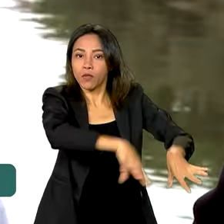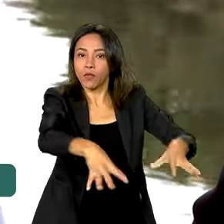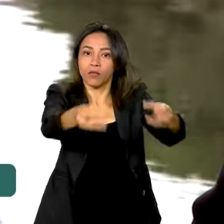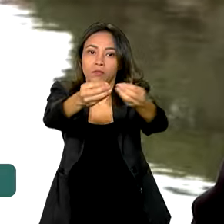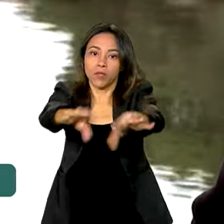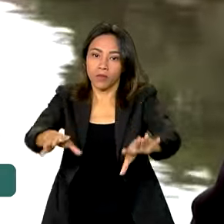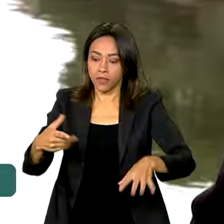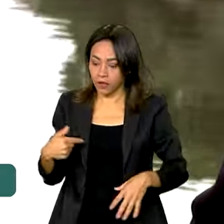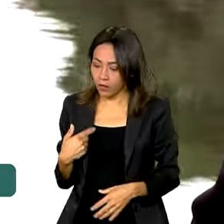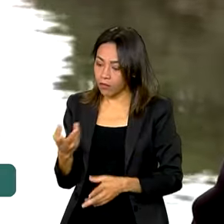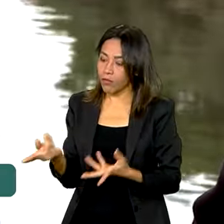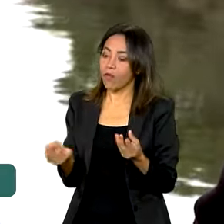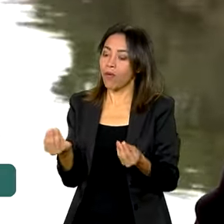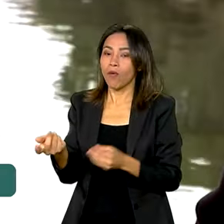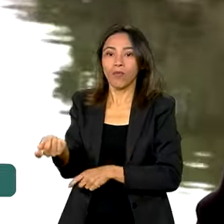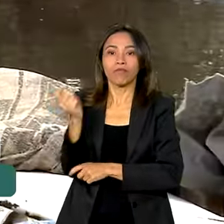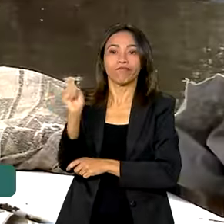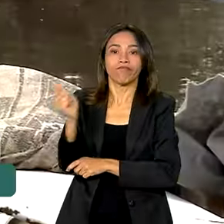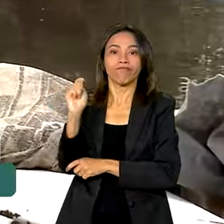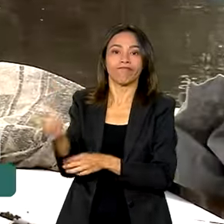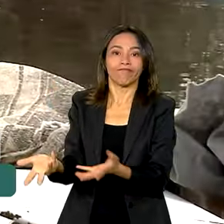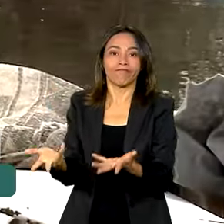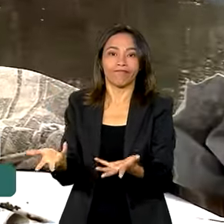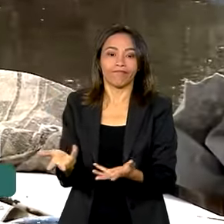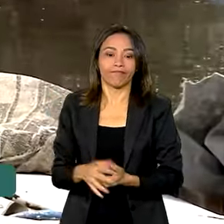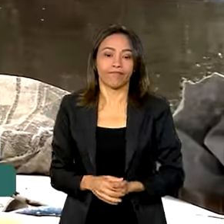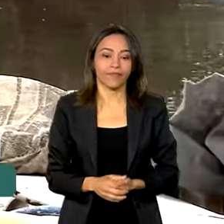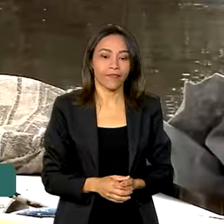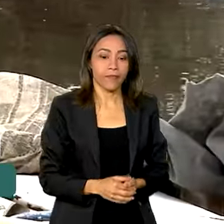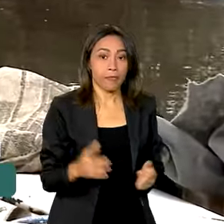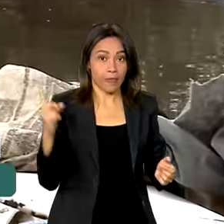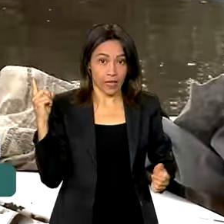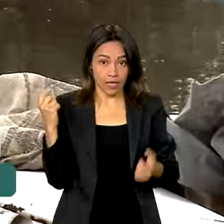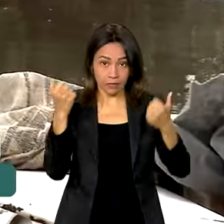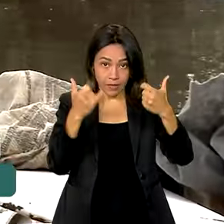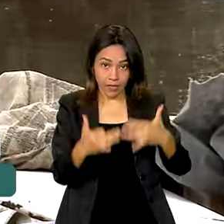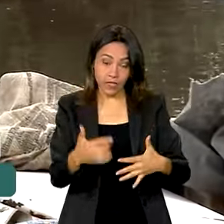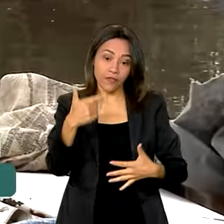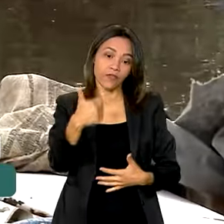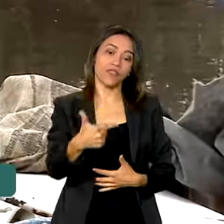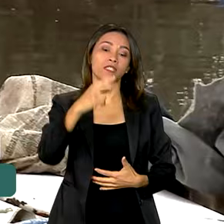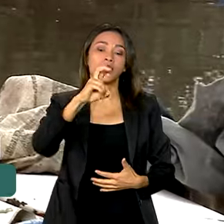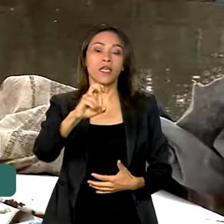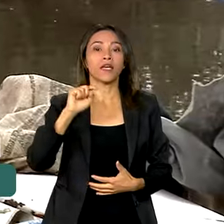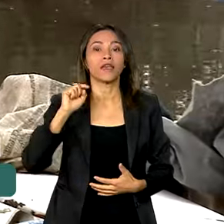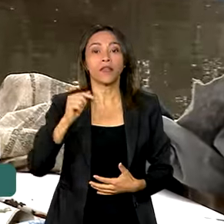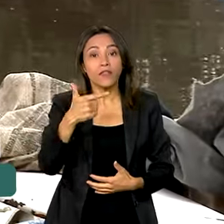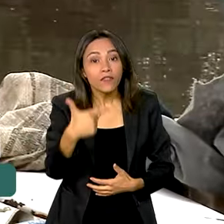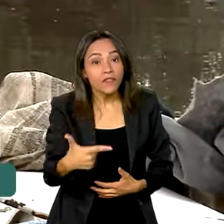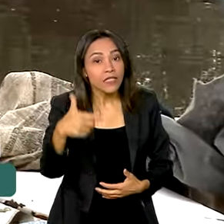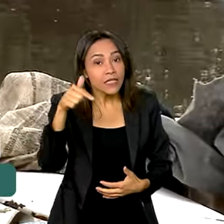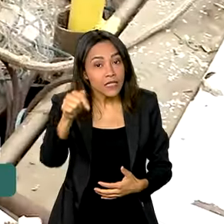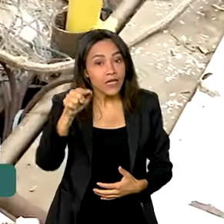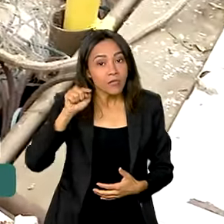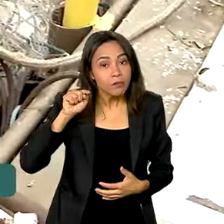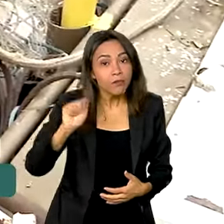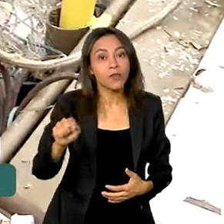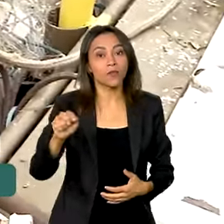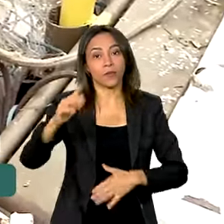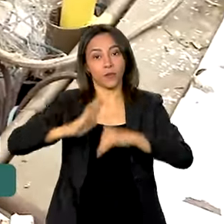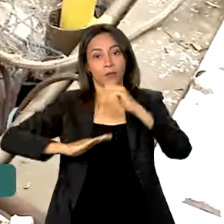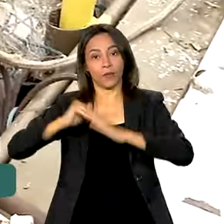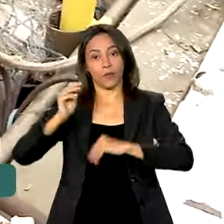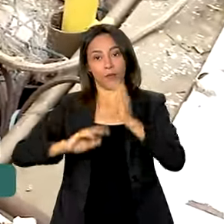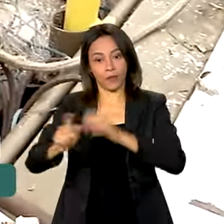digo, indiretamente acabou afetando a pesca, né? Cerca de 27 mil pescadores artesanais das cidades atingidas pelas